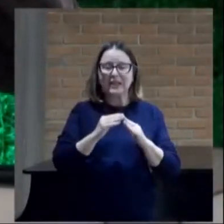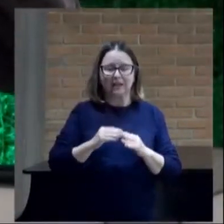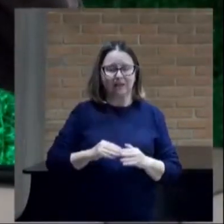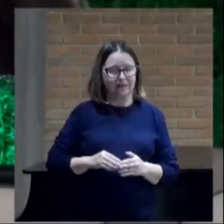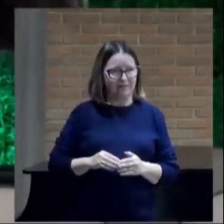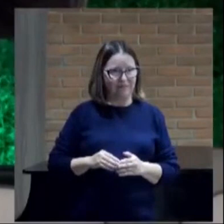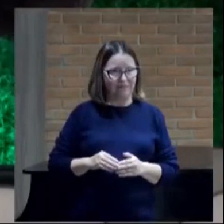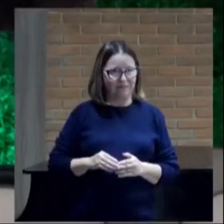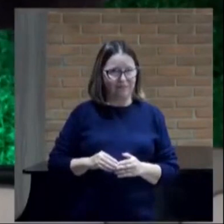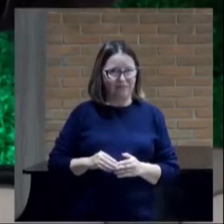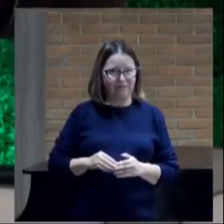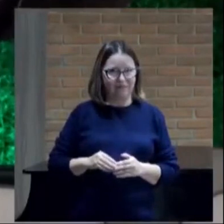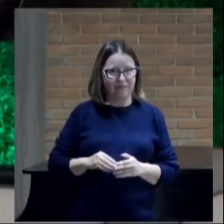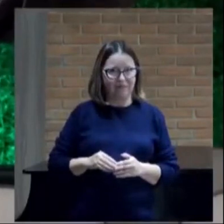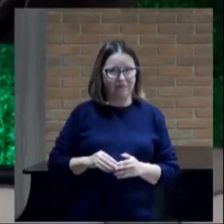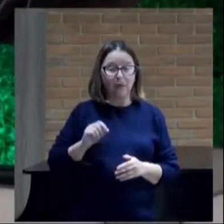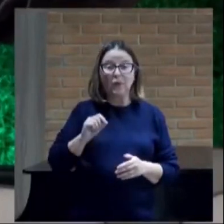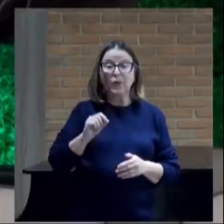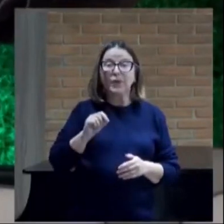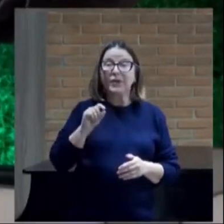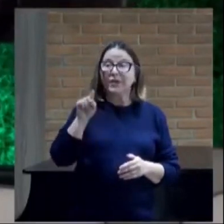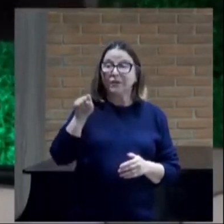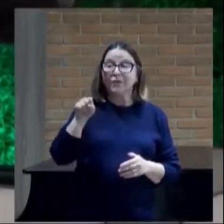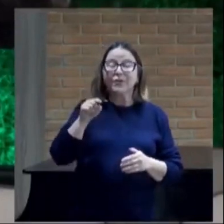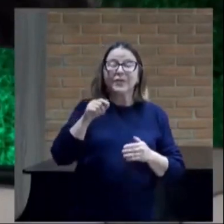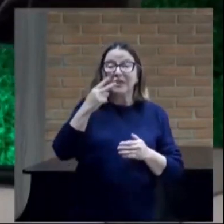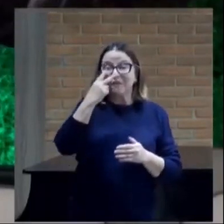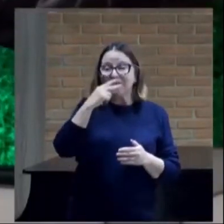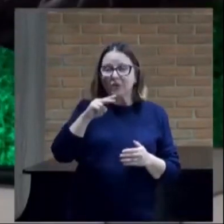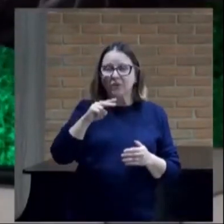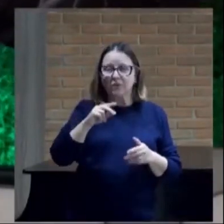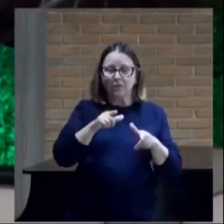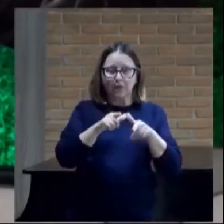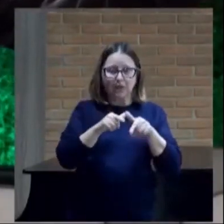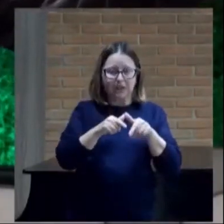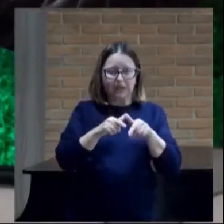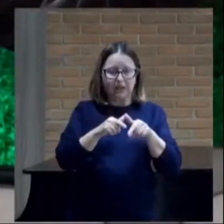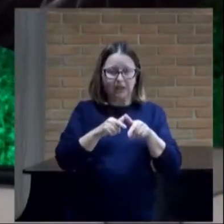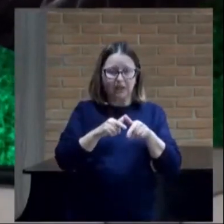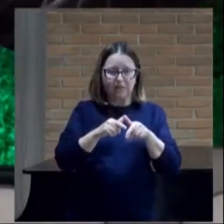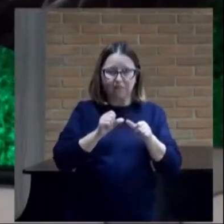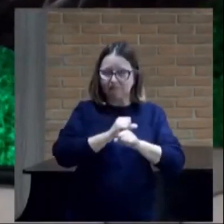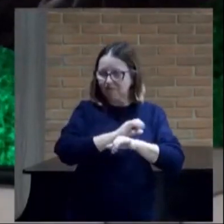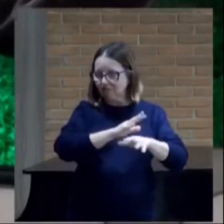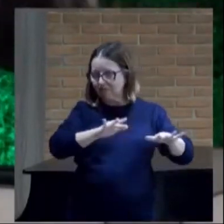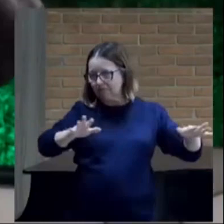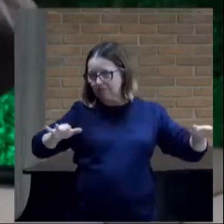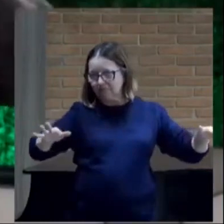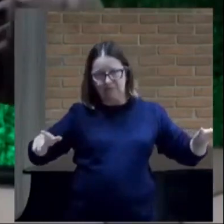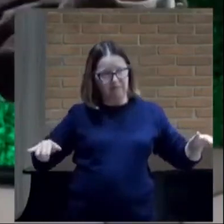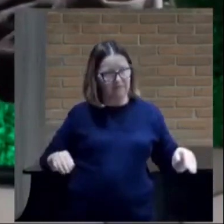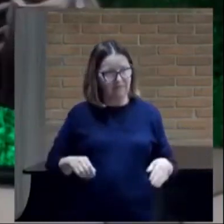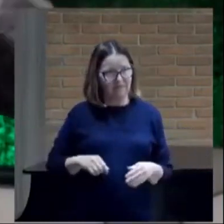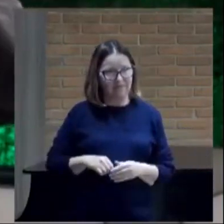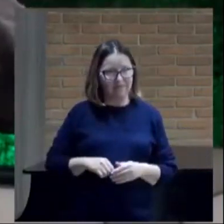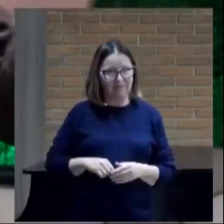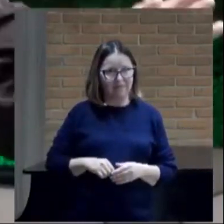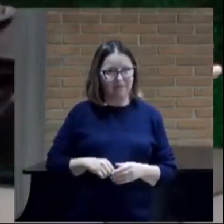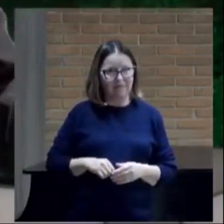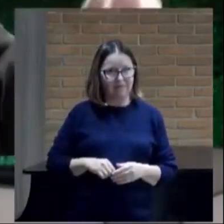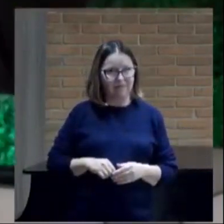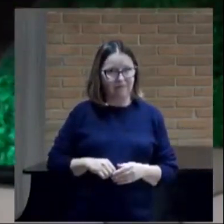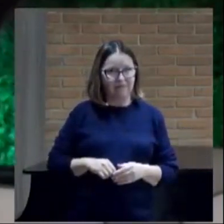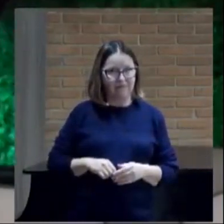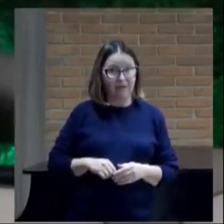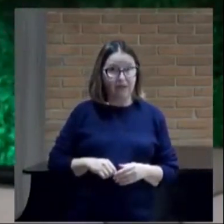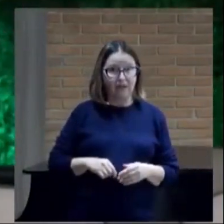viu? Israel disperso. Cada um como ovelha. O que eu vi não foi